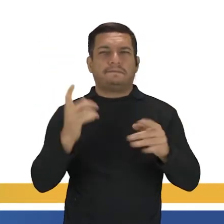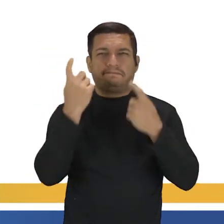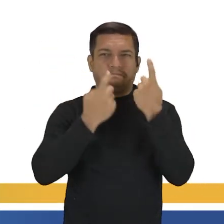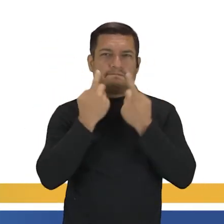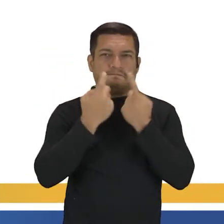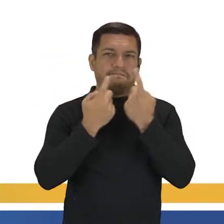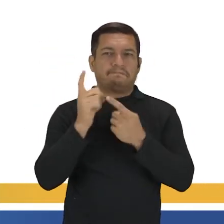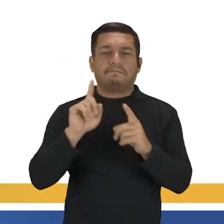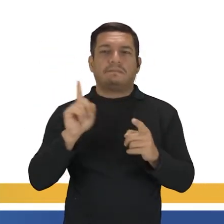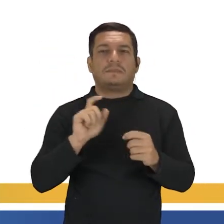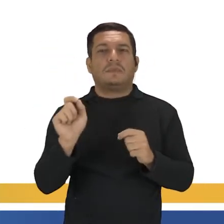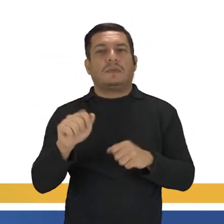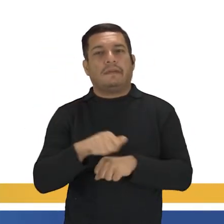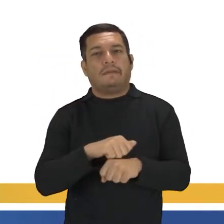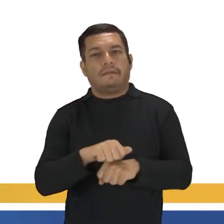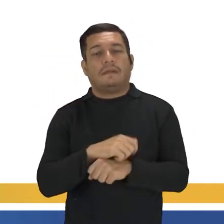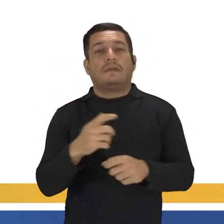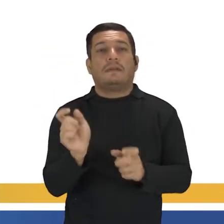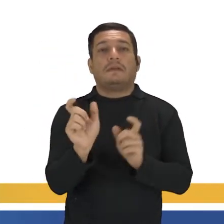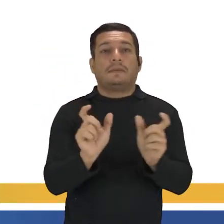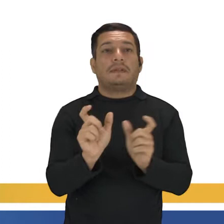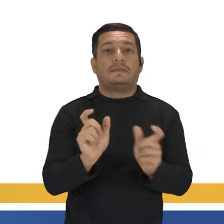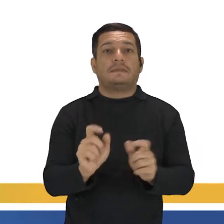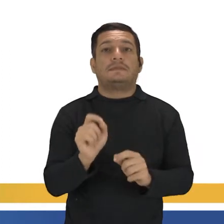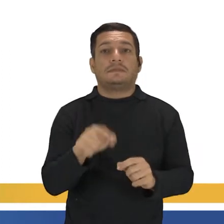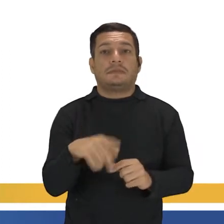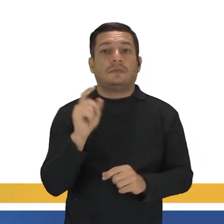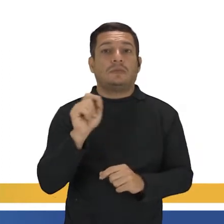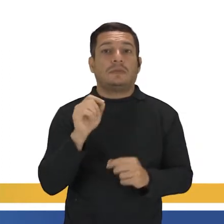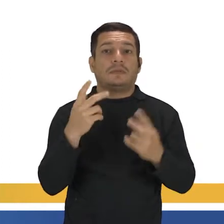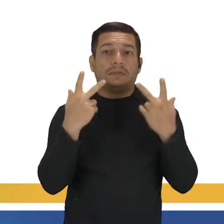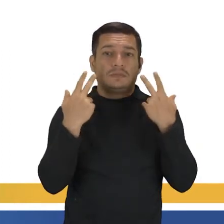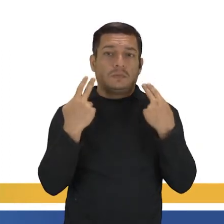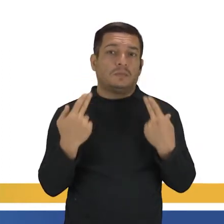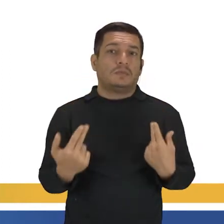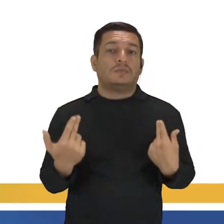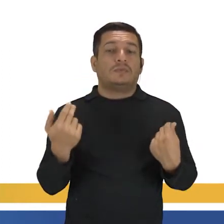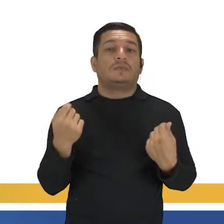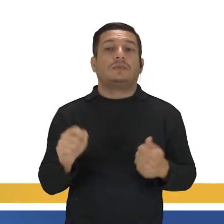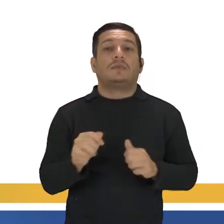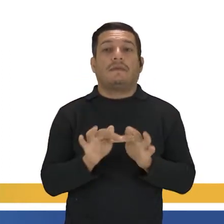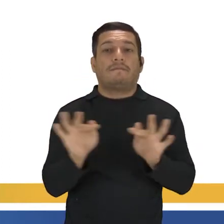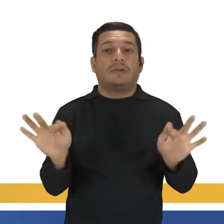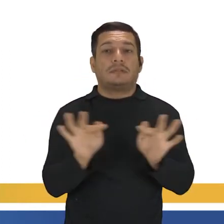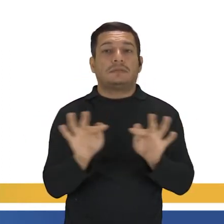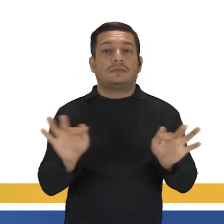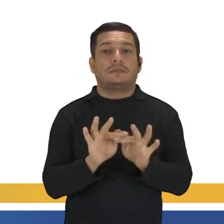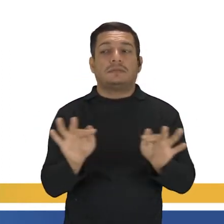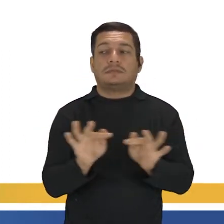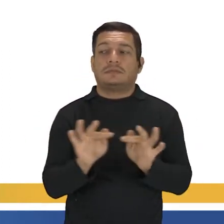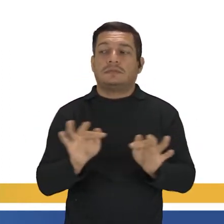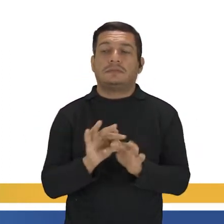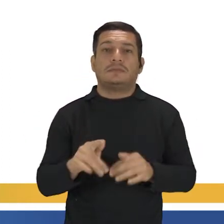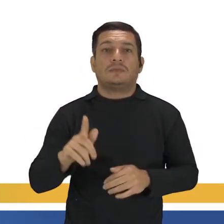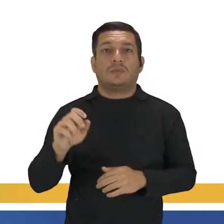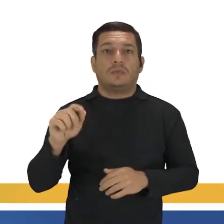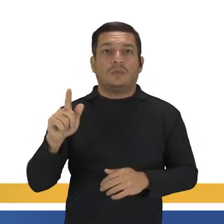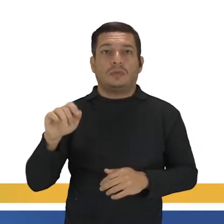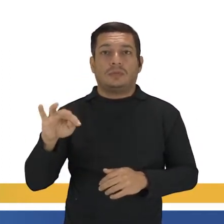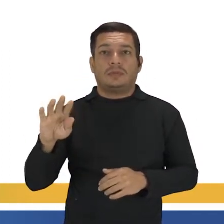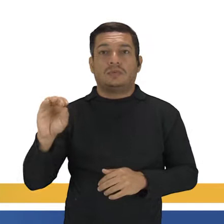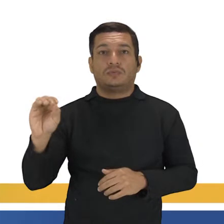advérbio, o é. Essas palavrinhas aí, elas são muito comuns em frases com o going to.